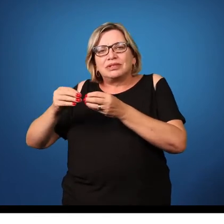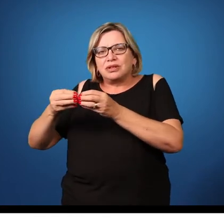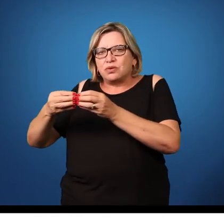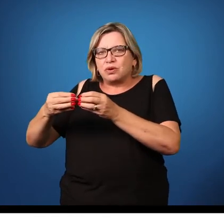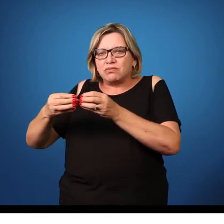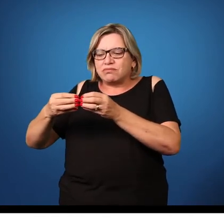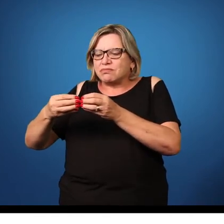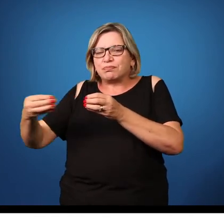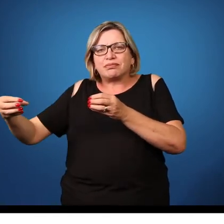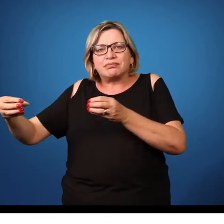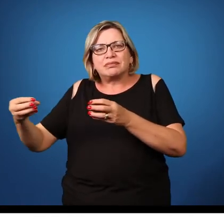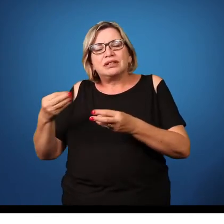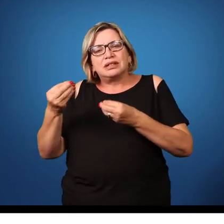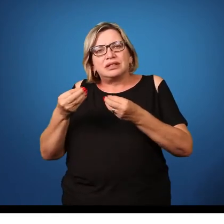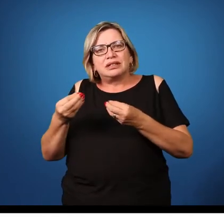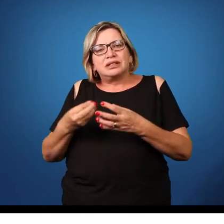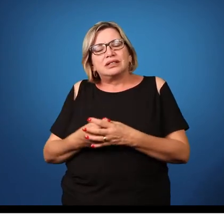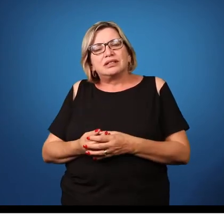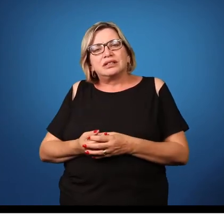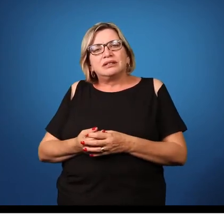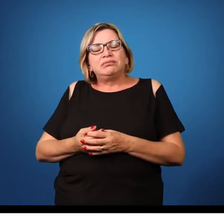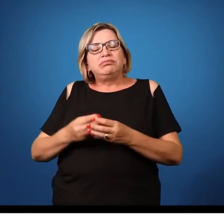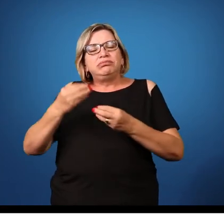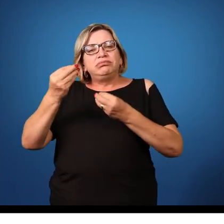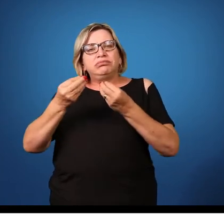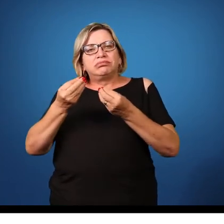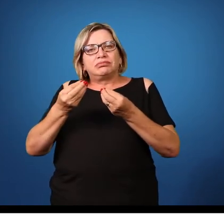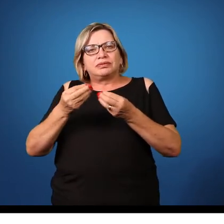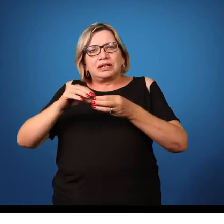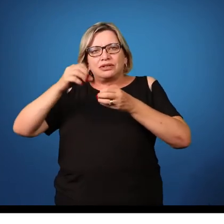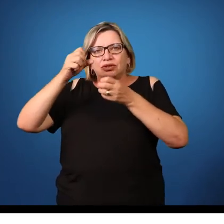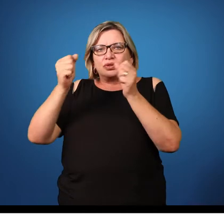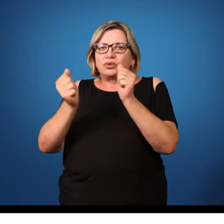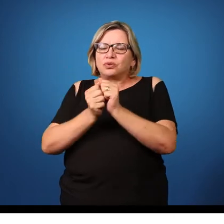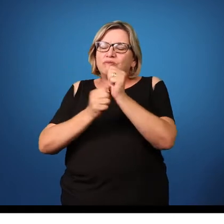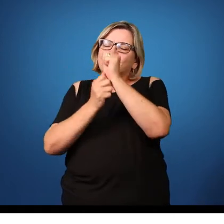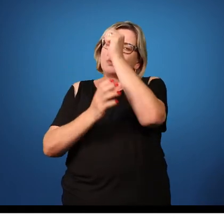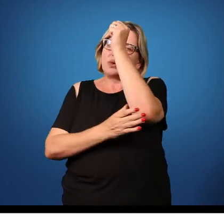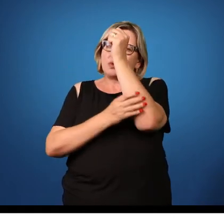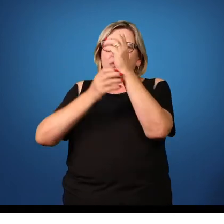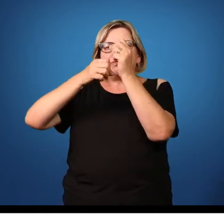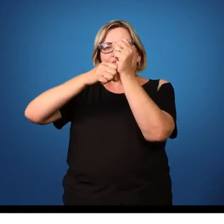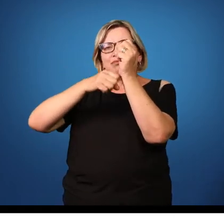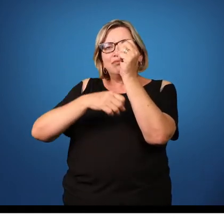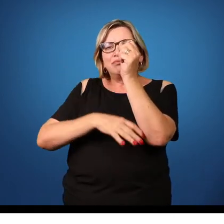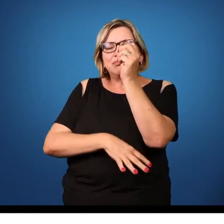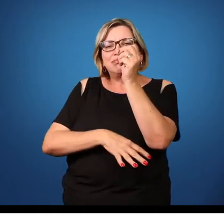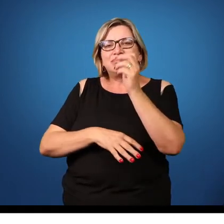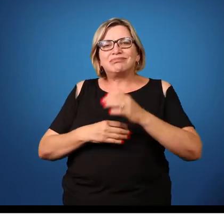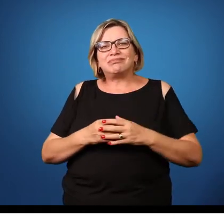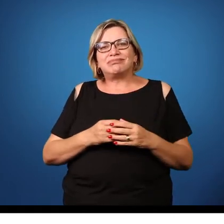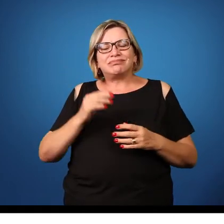ou seja, se desprendem do estróbilo, sendo eliminado junto às fezes do seu hospedeiro. Então, é uma